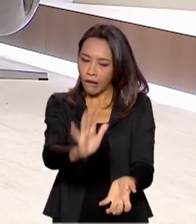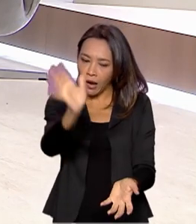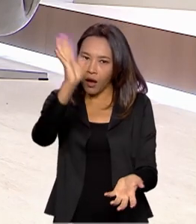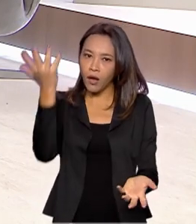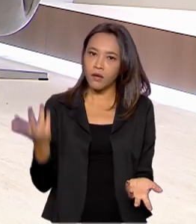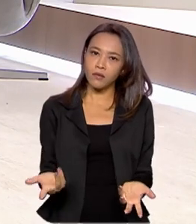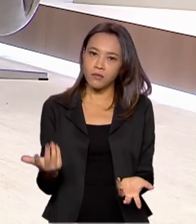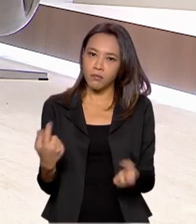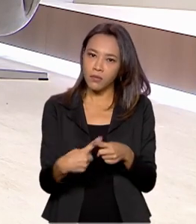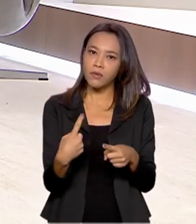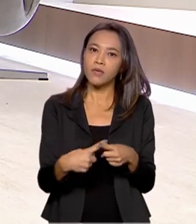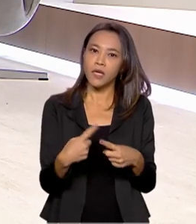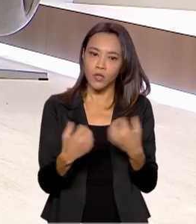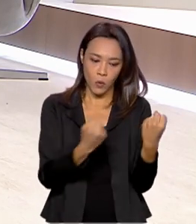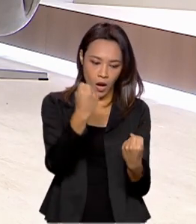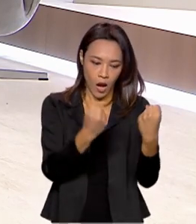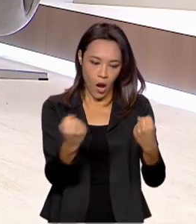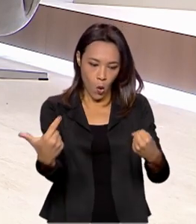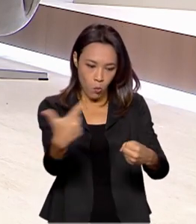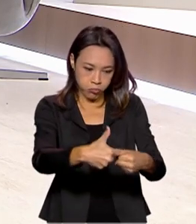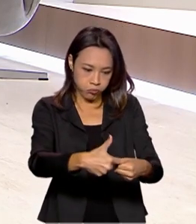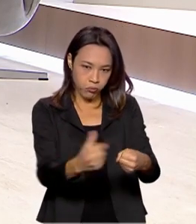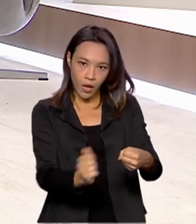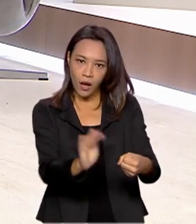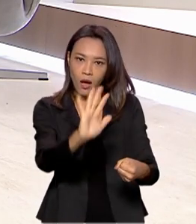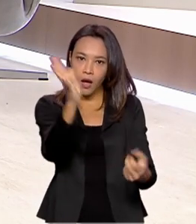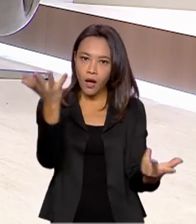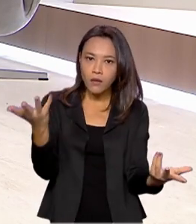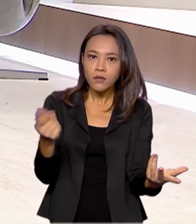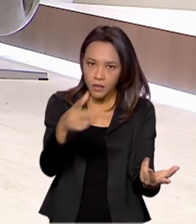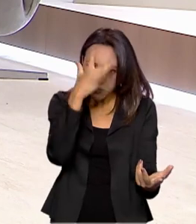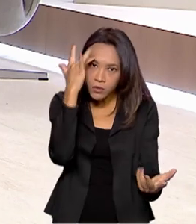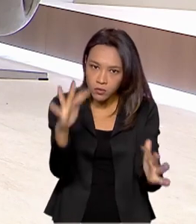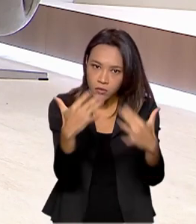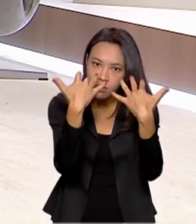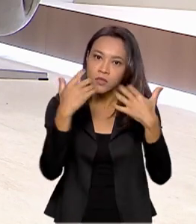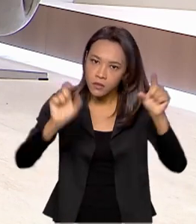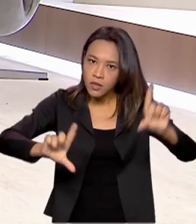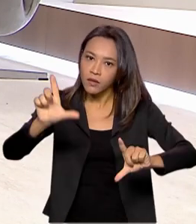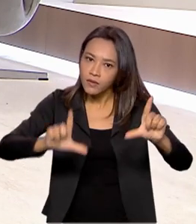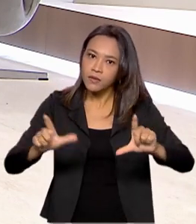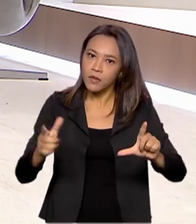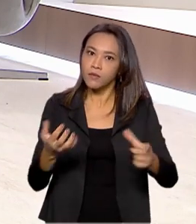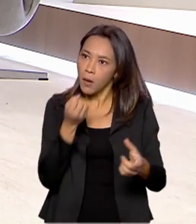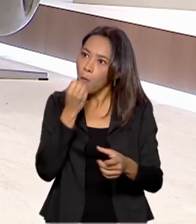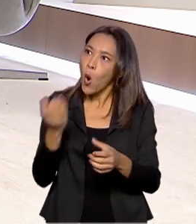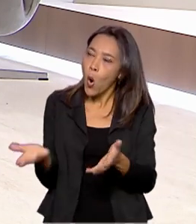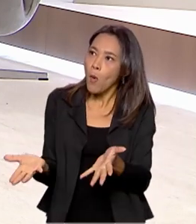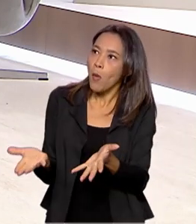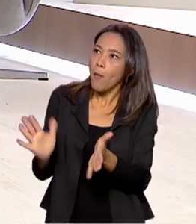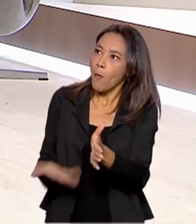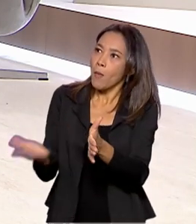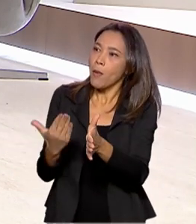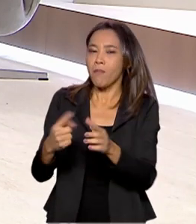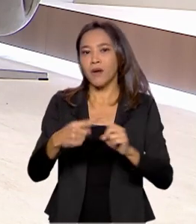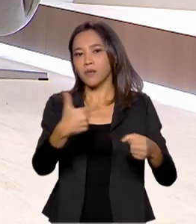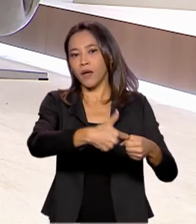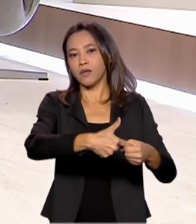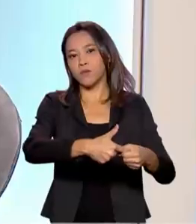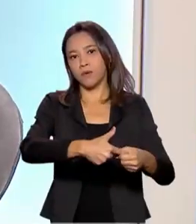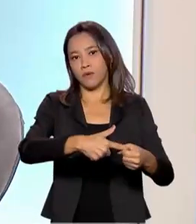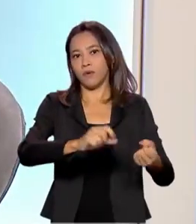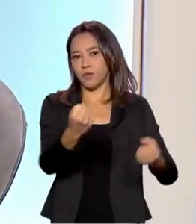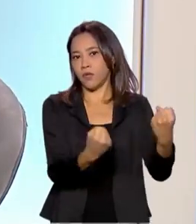litro da gasolina, num litro do diesel, o o senhor pode dizer para quem está em casa, vendo esses números tão positivos, mas com uma gasolina ainda, com o preço tão lá em cima?